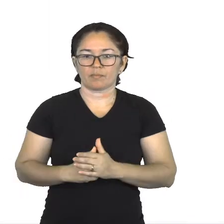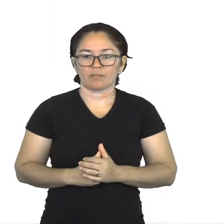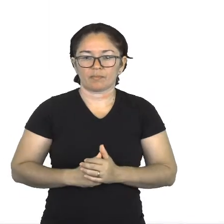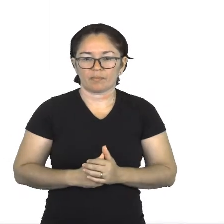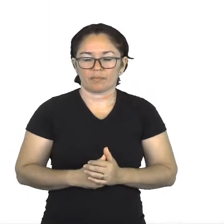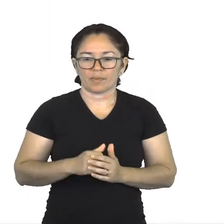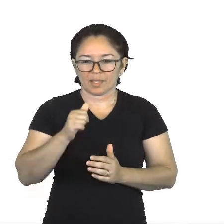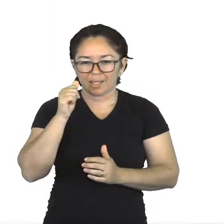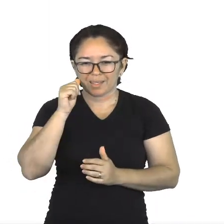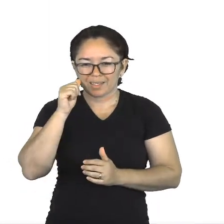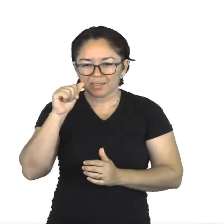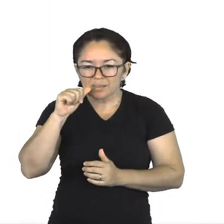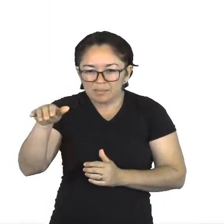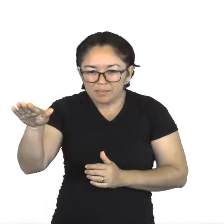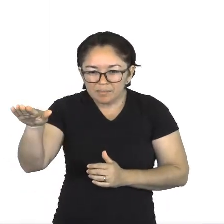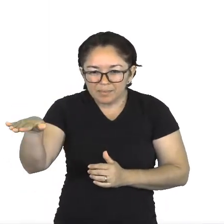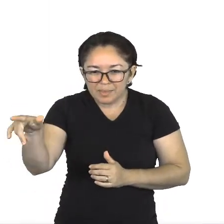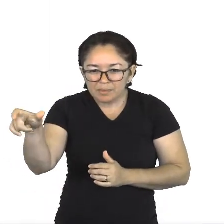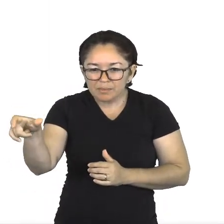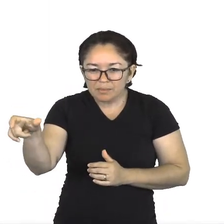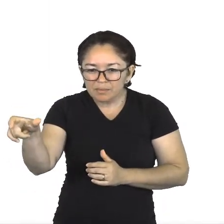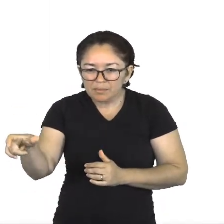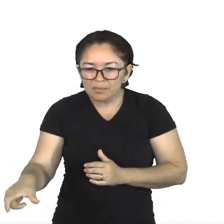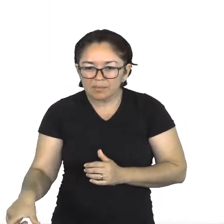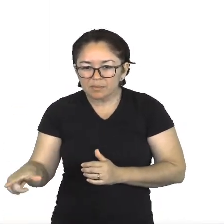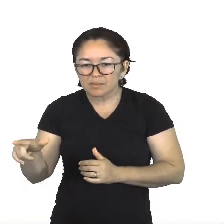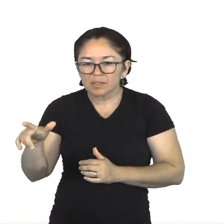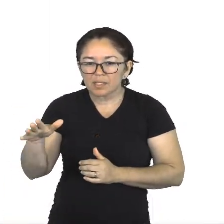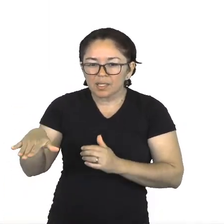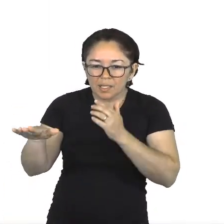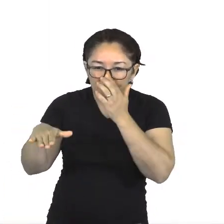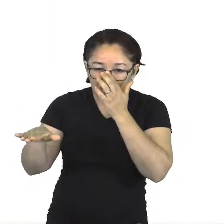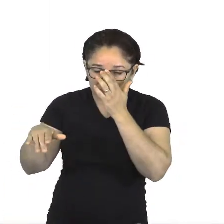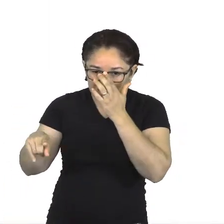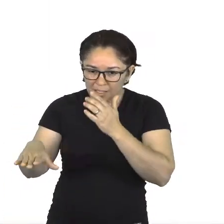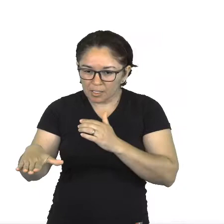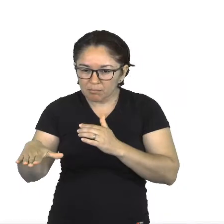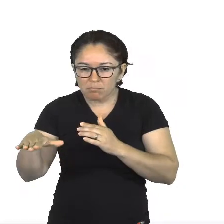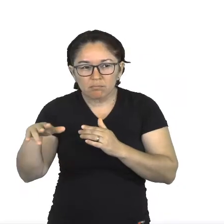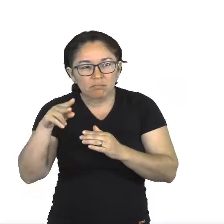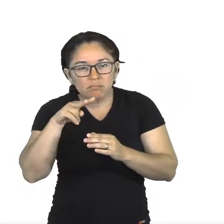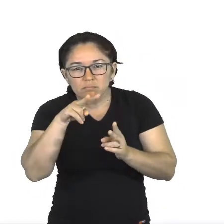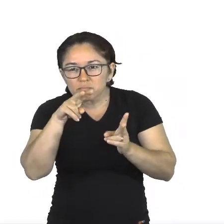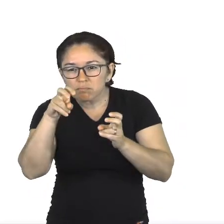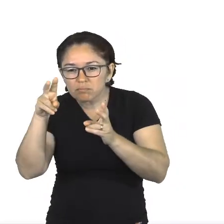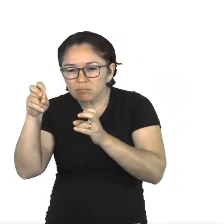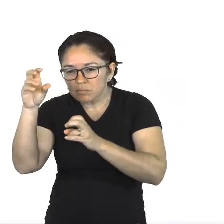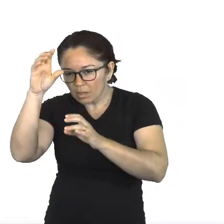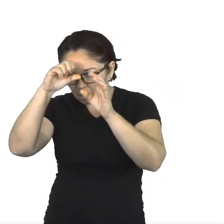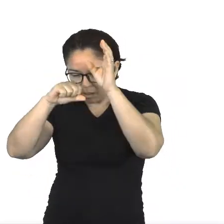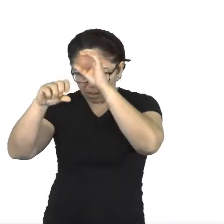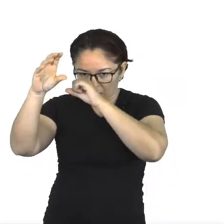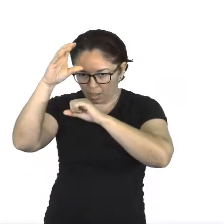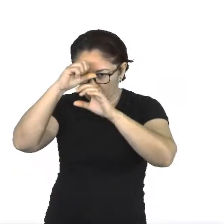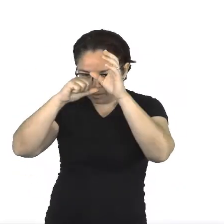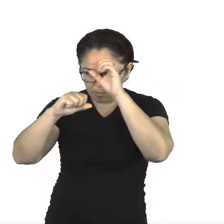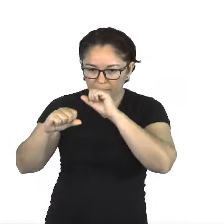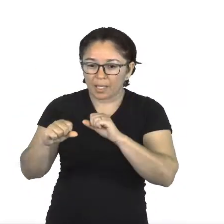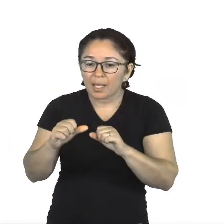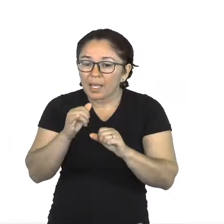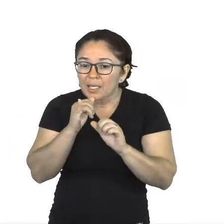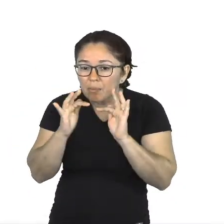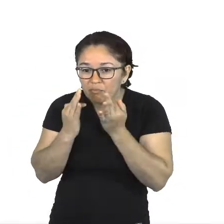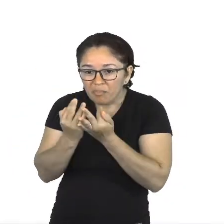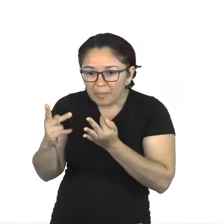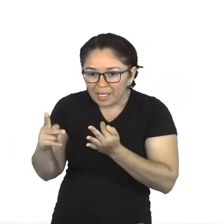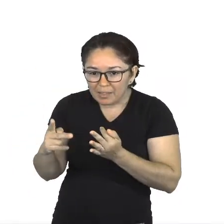descobertas da vida de uma criança com os riscos que a família de Liesel passa para esconder um judeu amigo